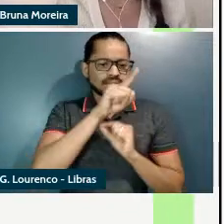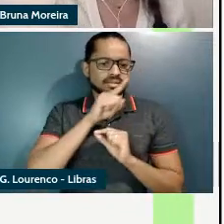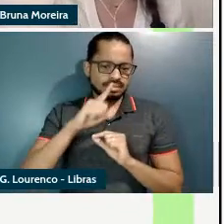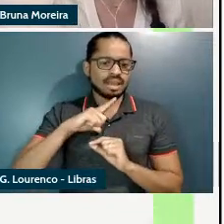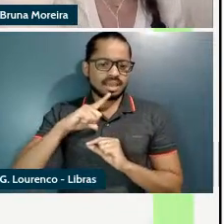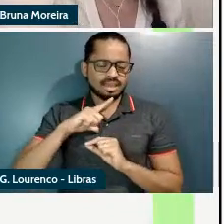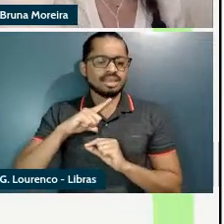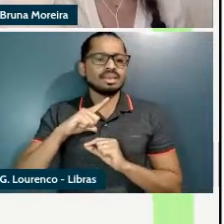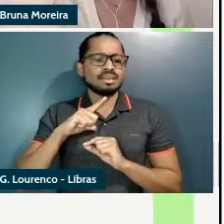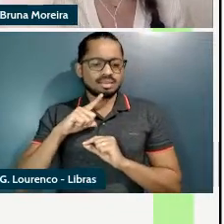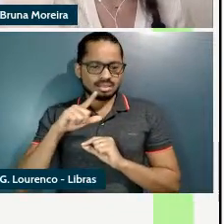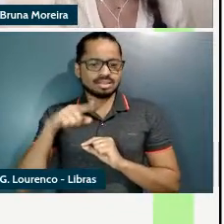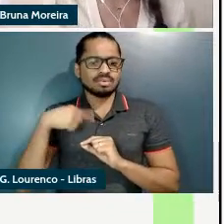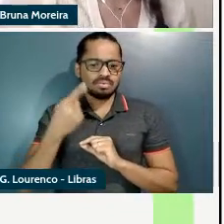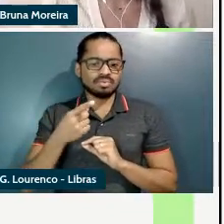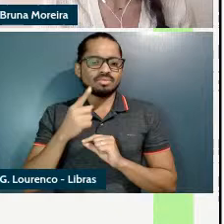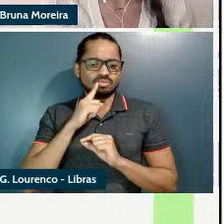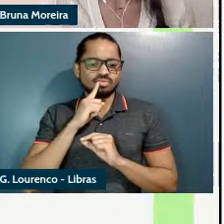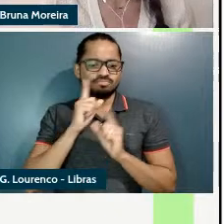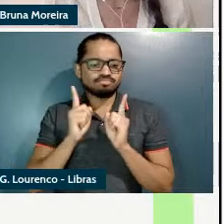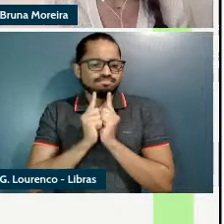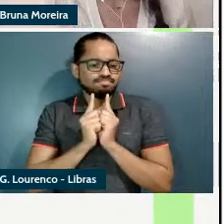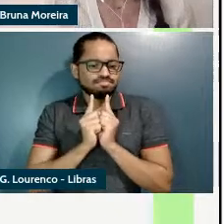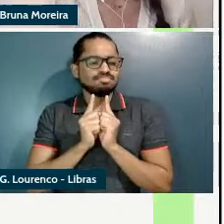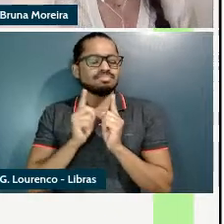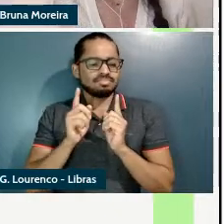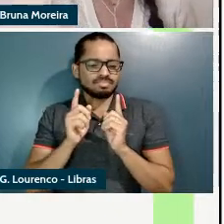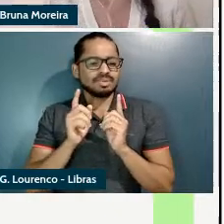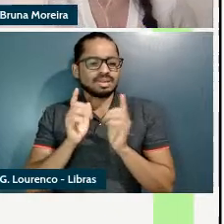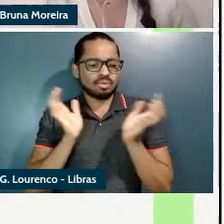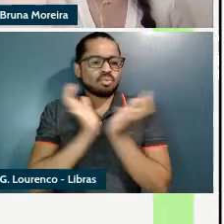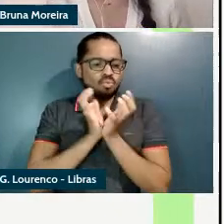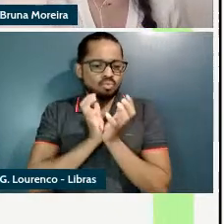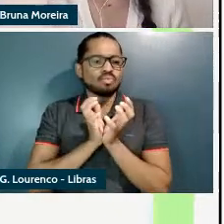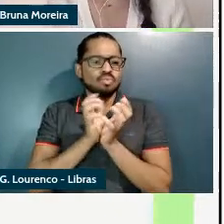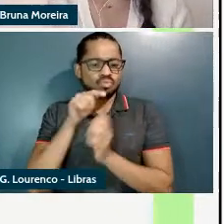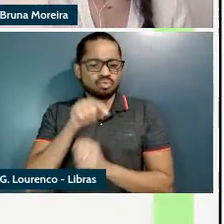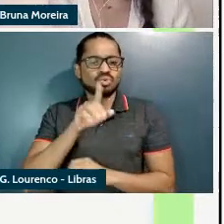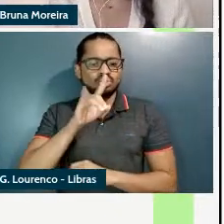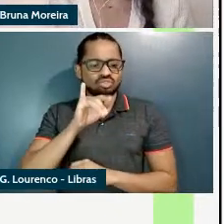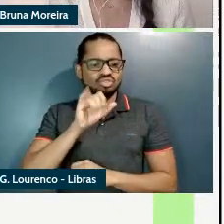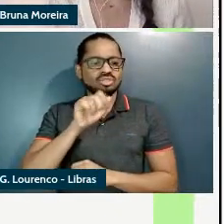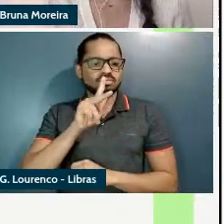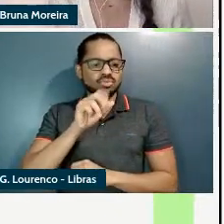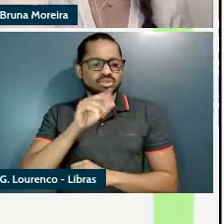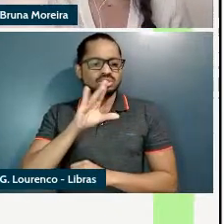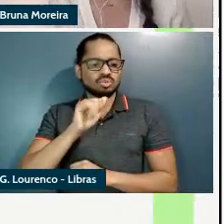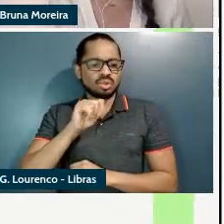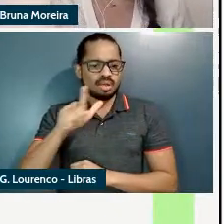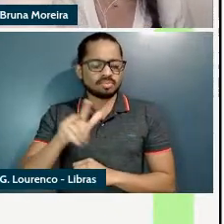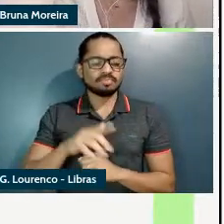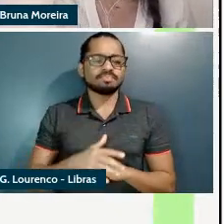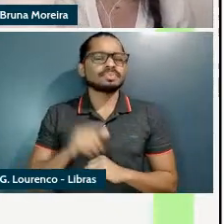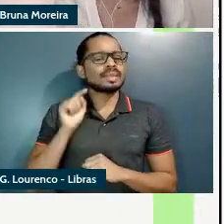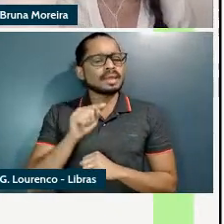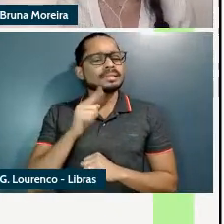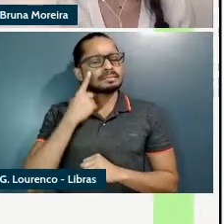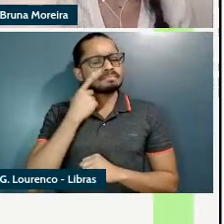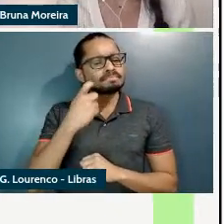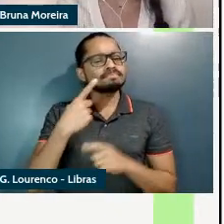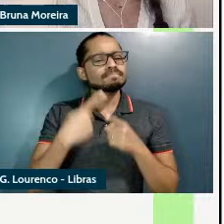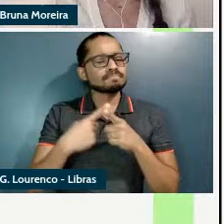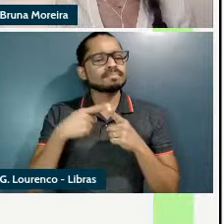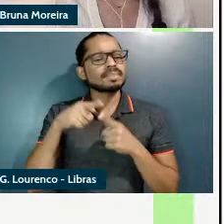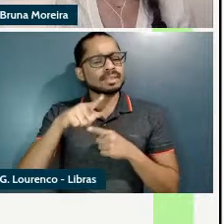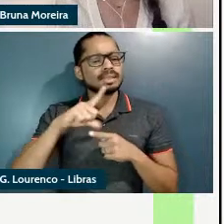todos esses adjetivos como uma grande classe bom o que eles têm de interessante? eles têm uma relação com a passiva e também com a